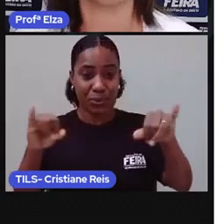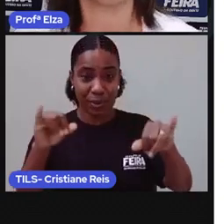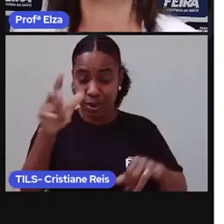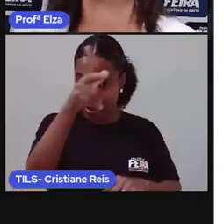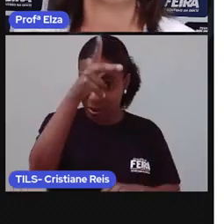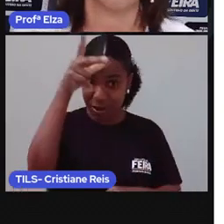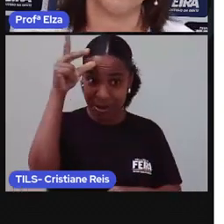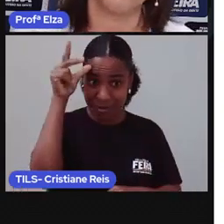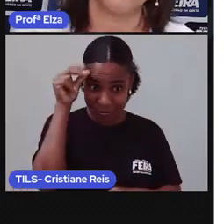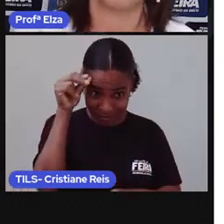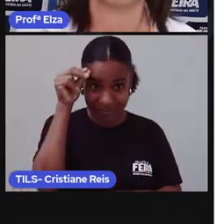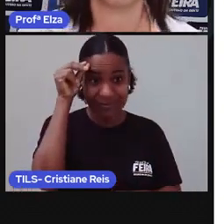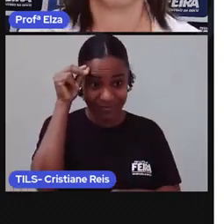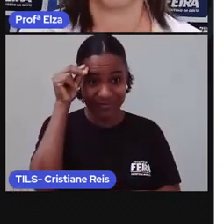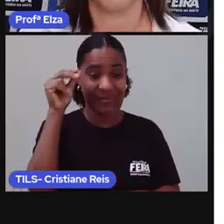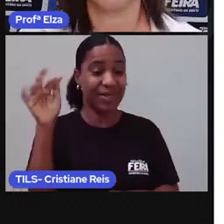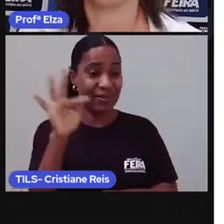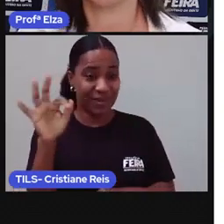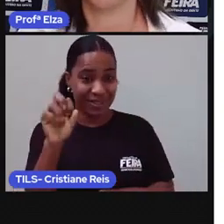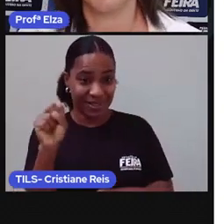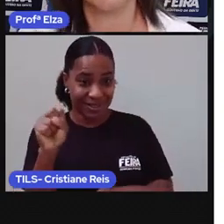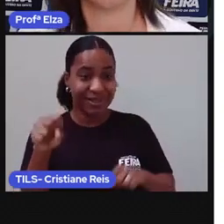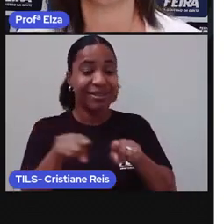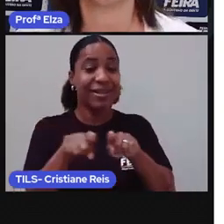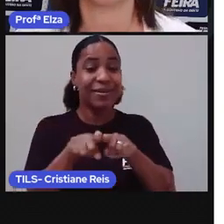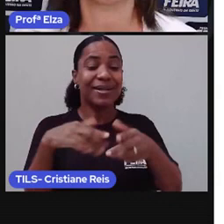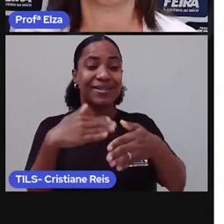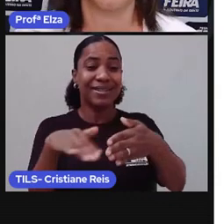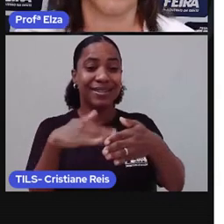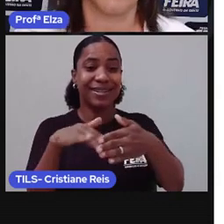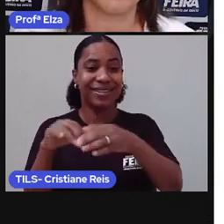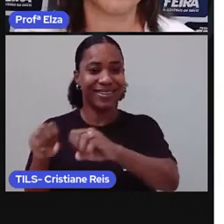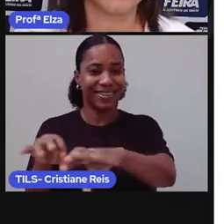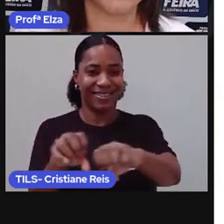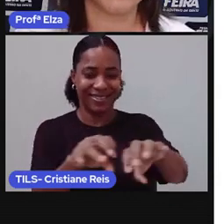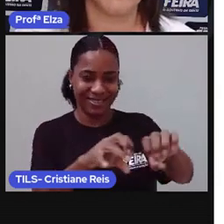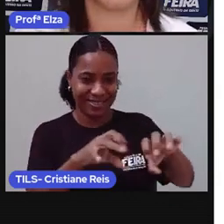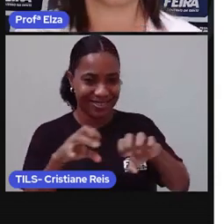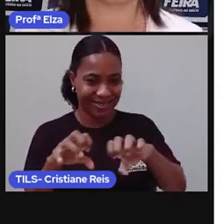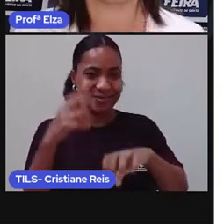da Prefeitura Municipal e da Secretaria de Educação de Feira de Santana.